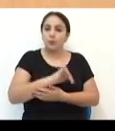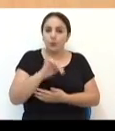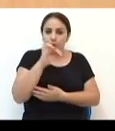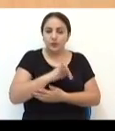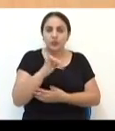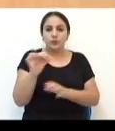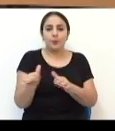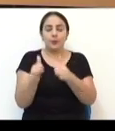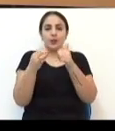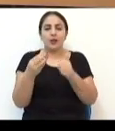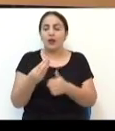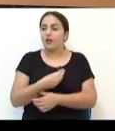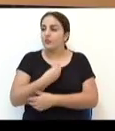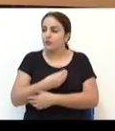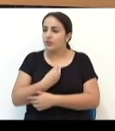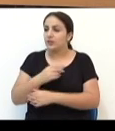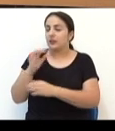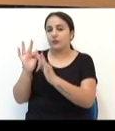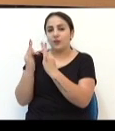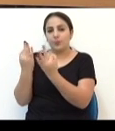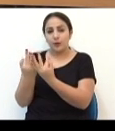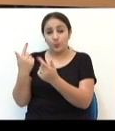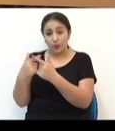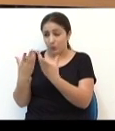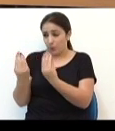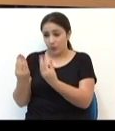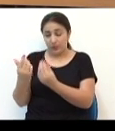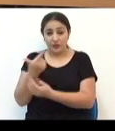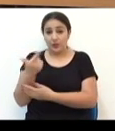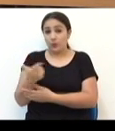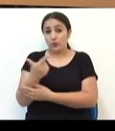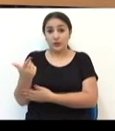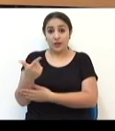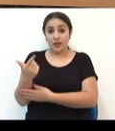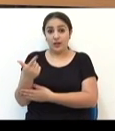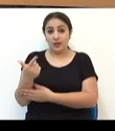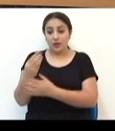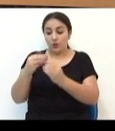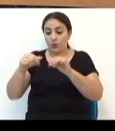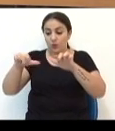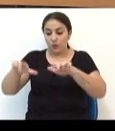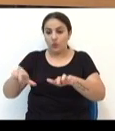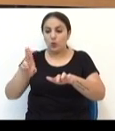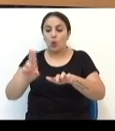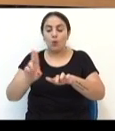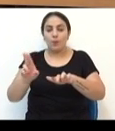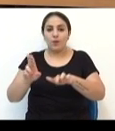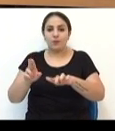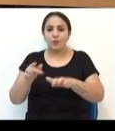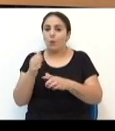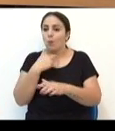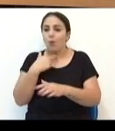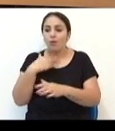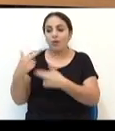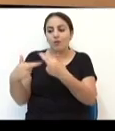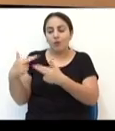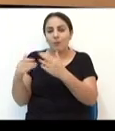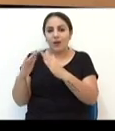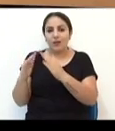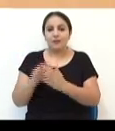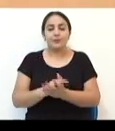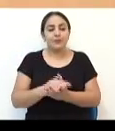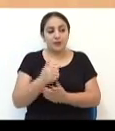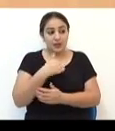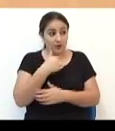importante para melhorar a qualidade de vida dessas famílias, porque muitas delas não têm o título do imóvel e não podem fazer melhorias nas casas. Sim. Eu, quando